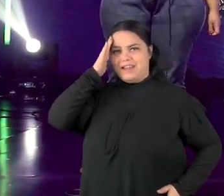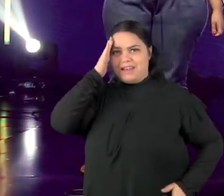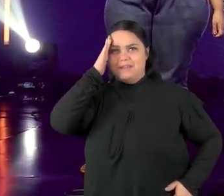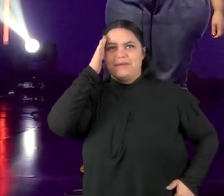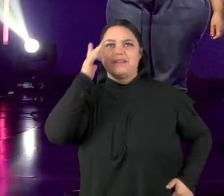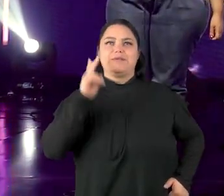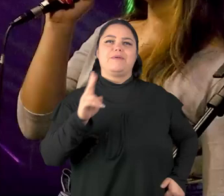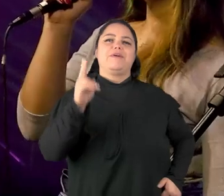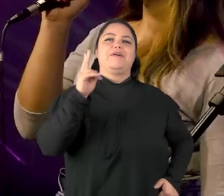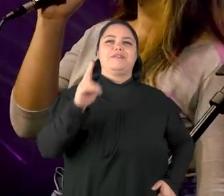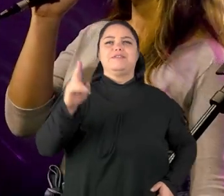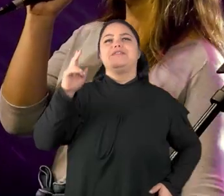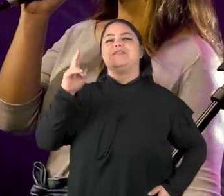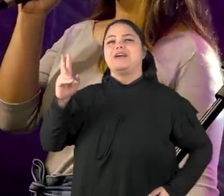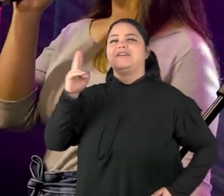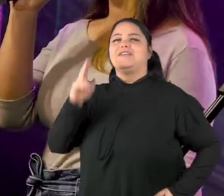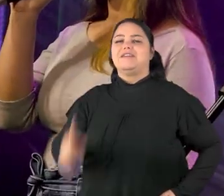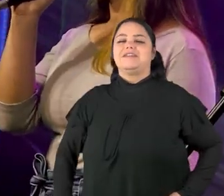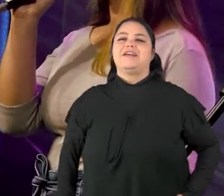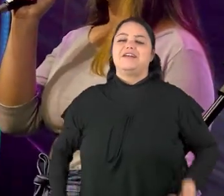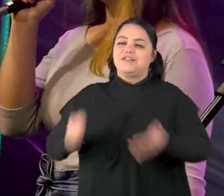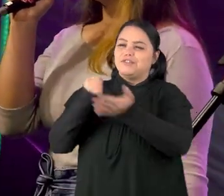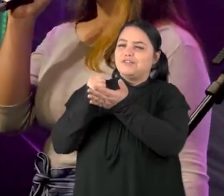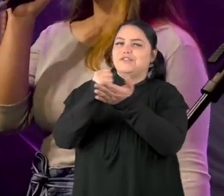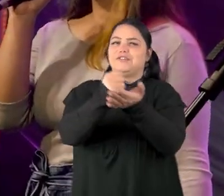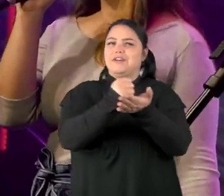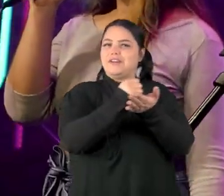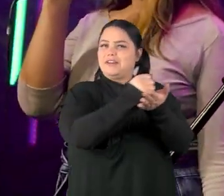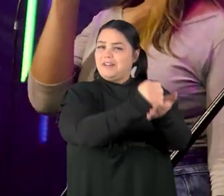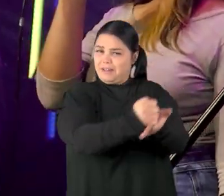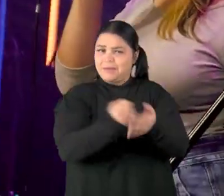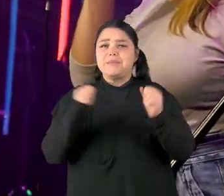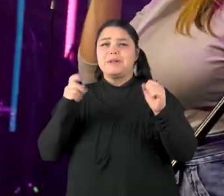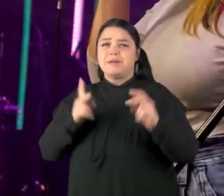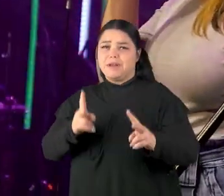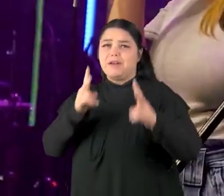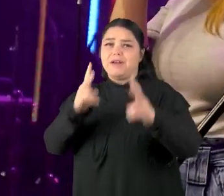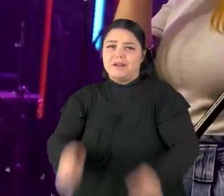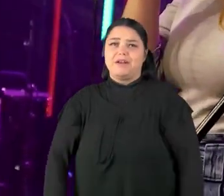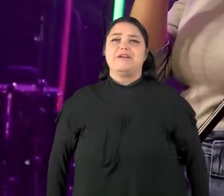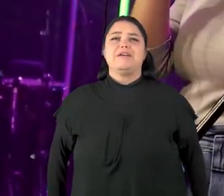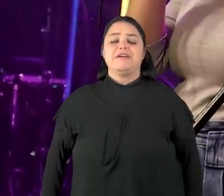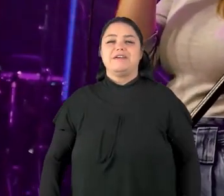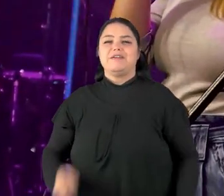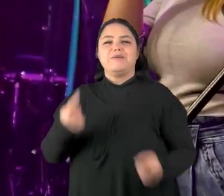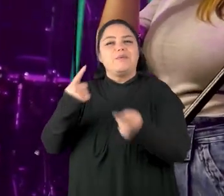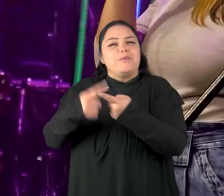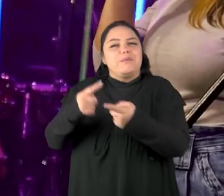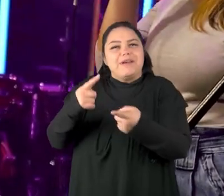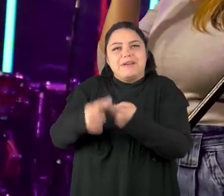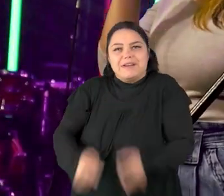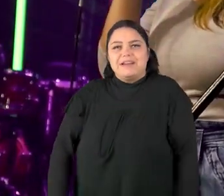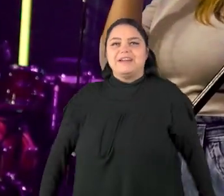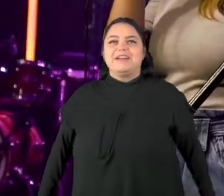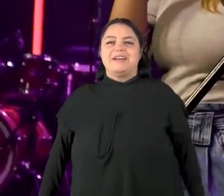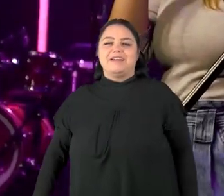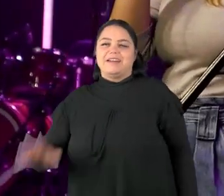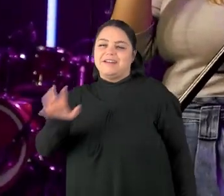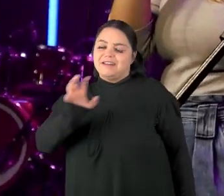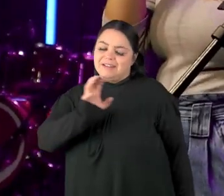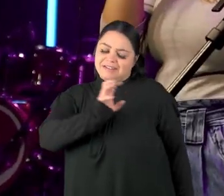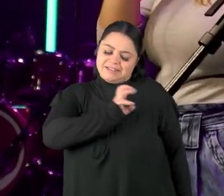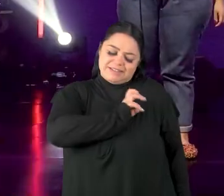sempre posso ajudar, e sempre há razão para